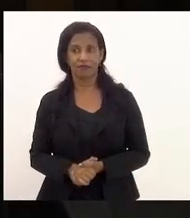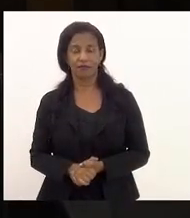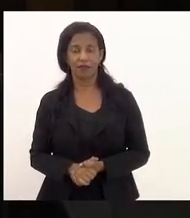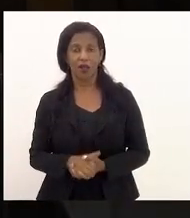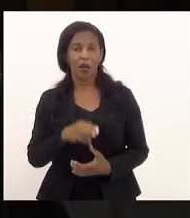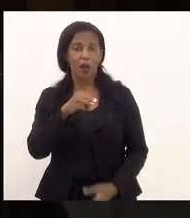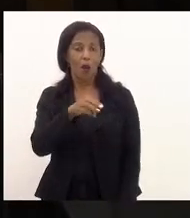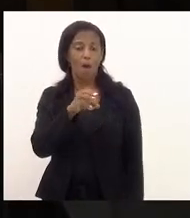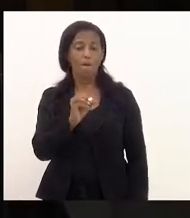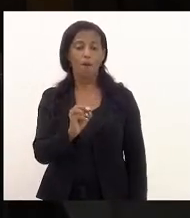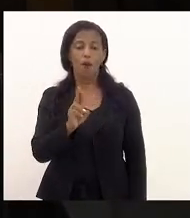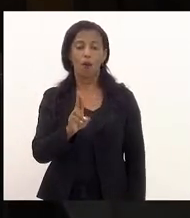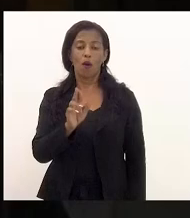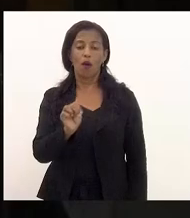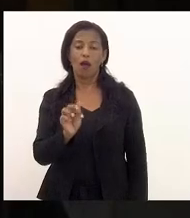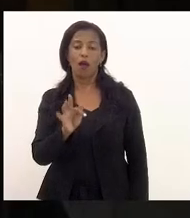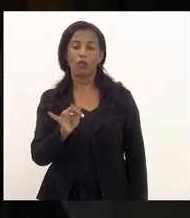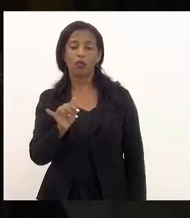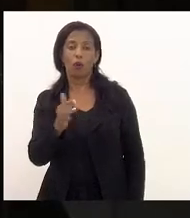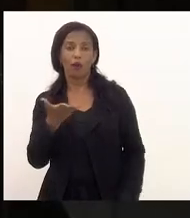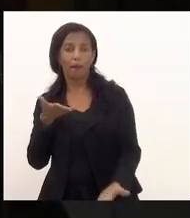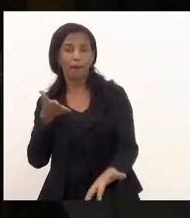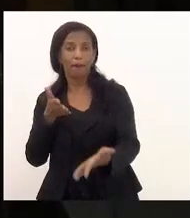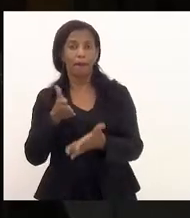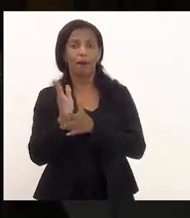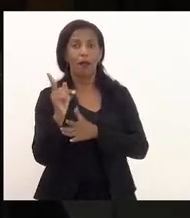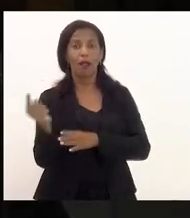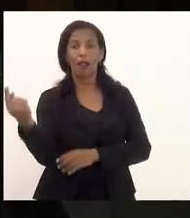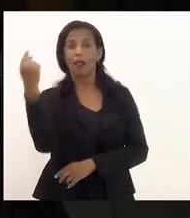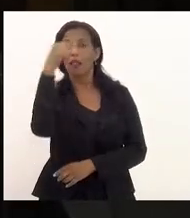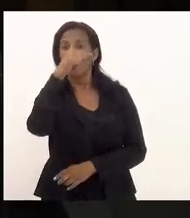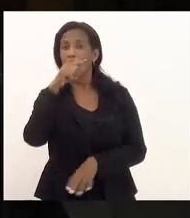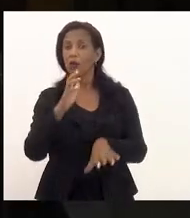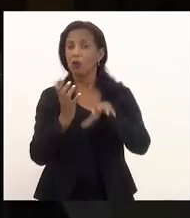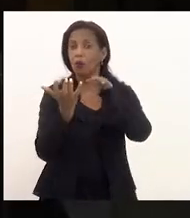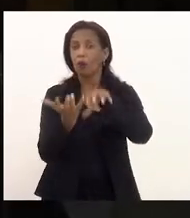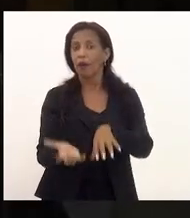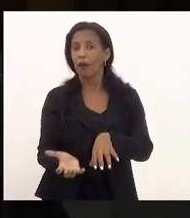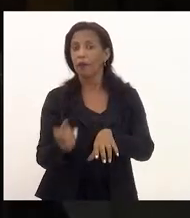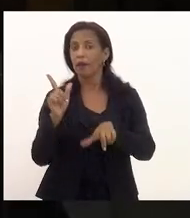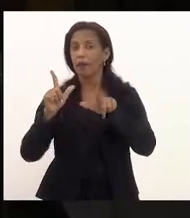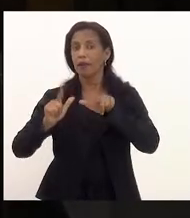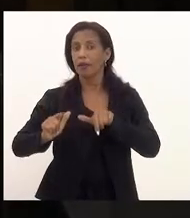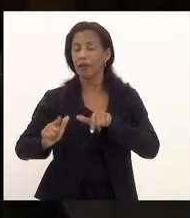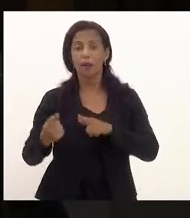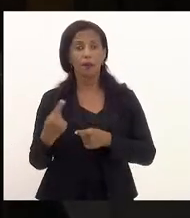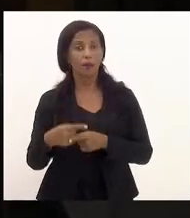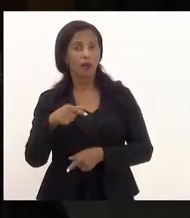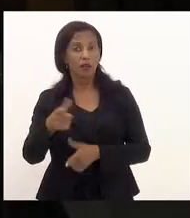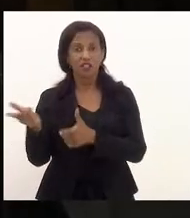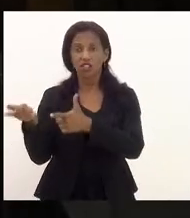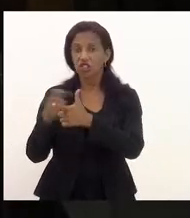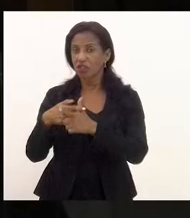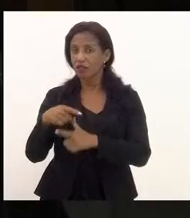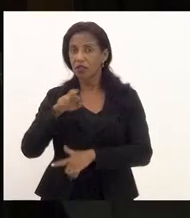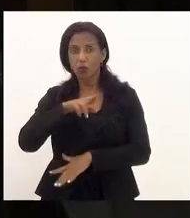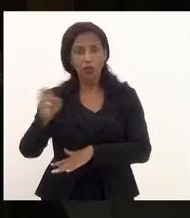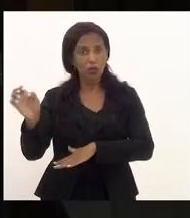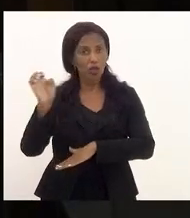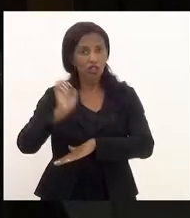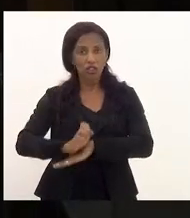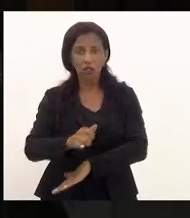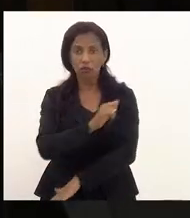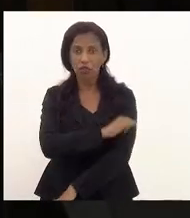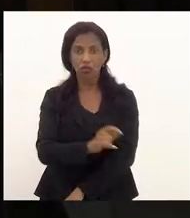moratória, mas aprovada lá no Congresso Nacional, porque essa dívida não é só do Estado do Rio de